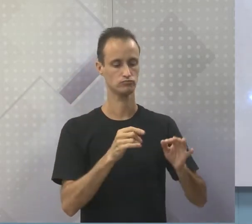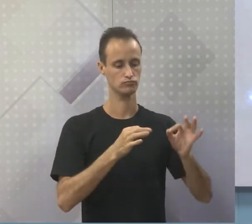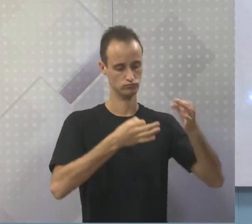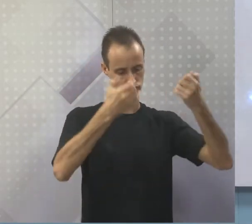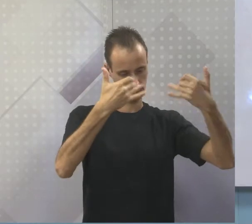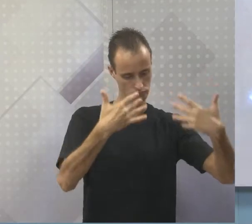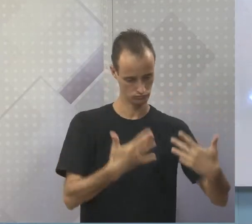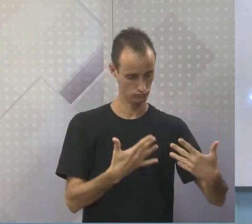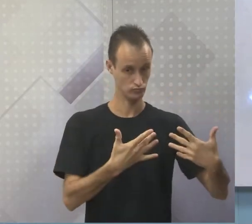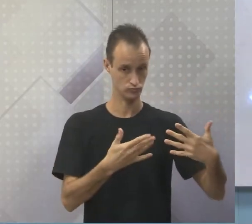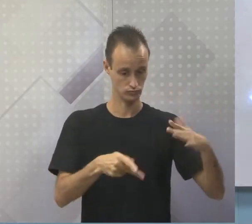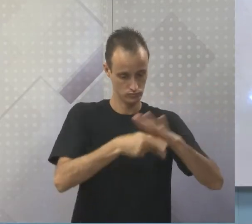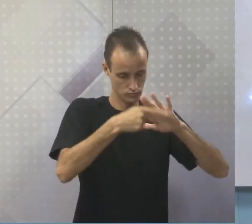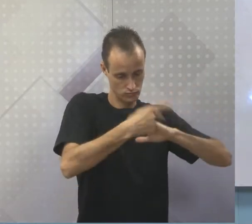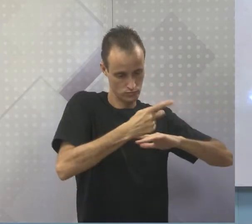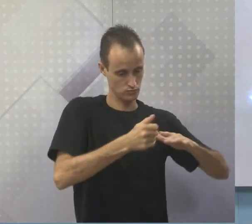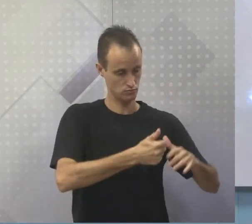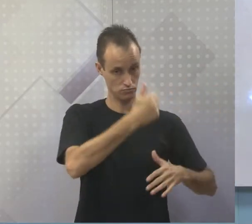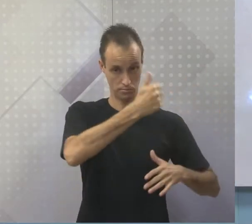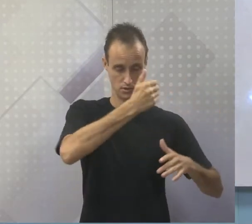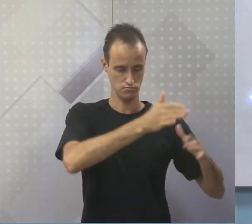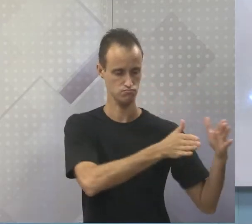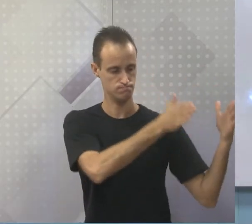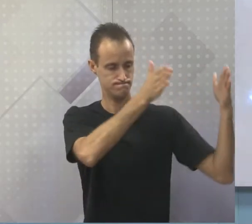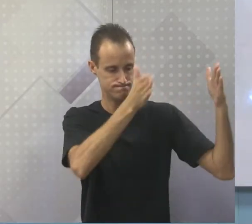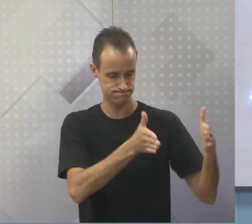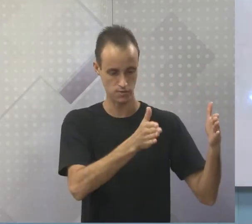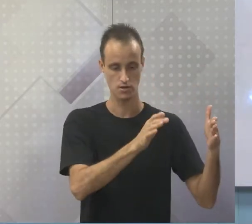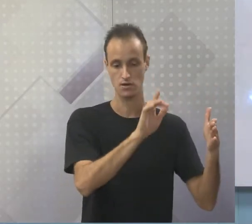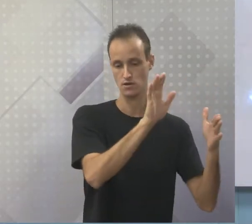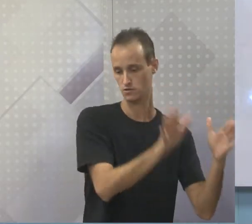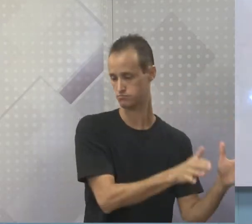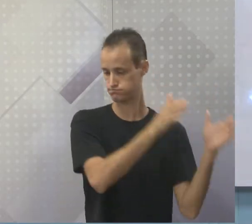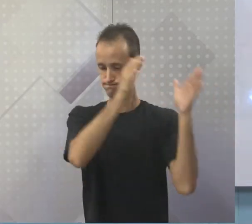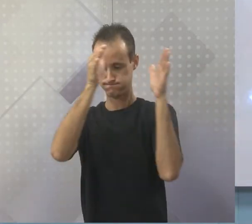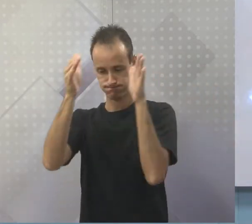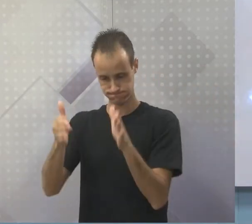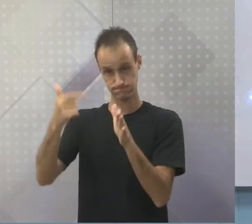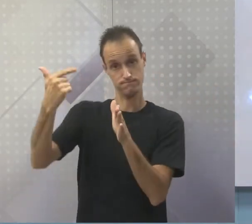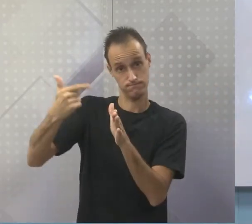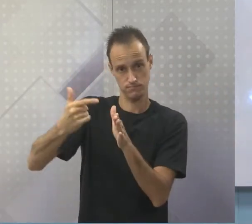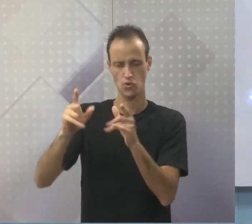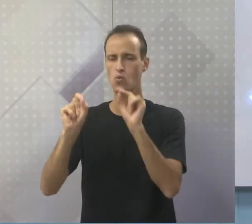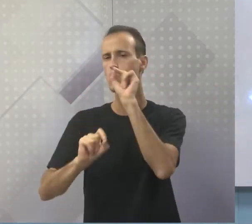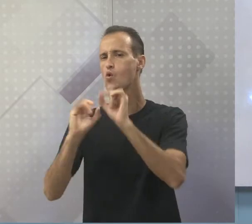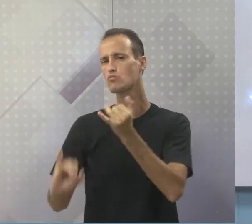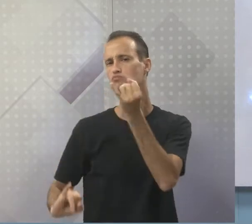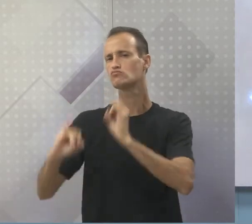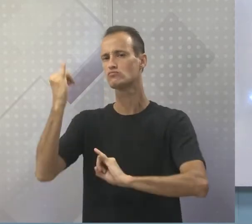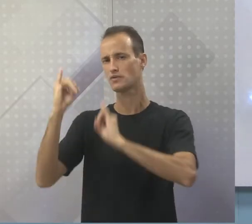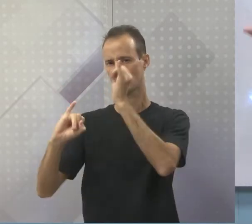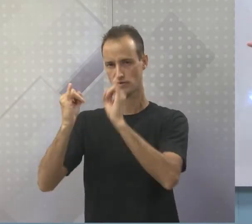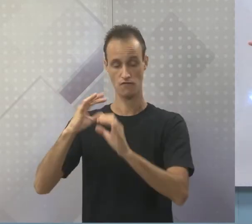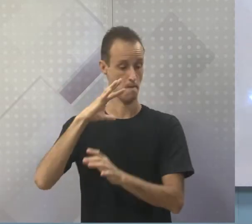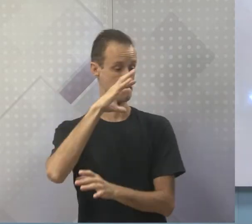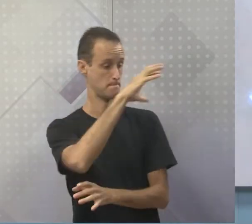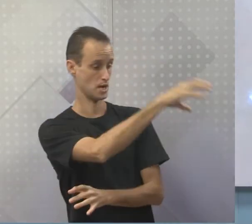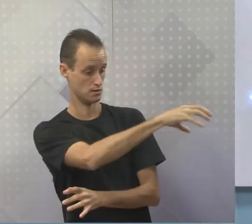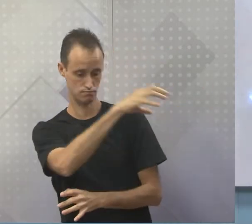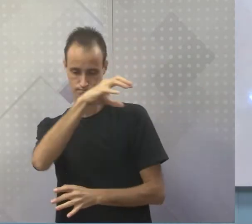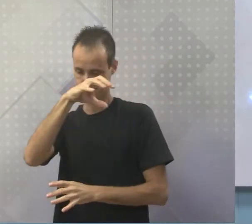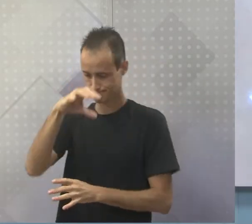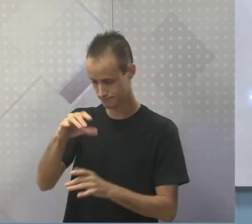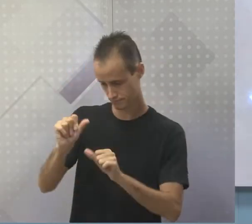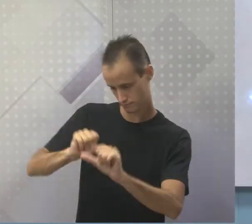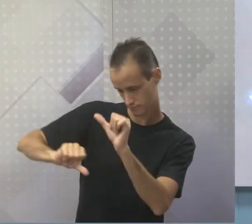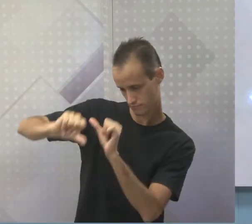Que é praticamente o fornecedor de matéria-prima para o setor secundário, que é a indústria. E a indústria vai pegar essa matéria-prima,